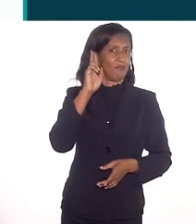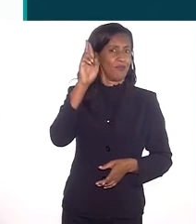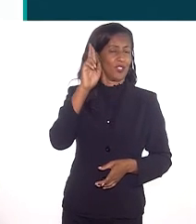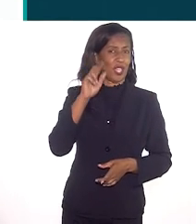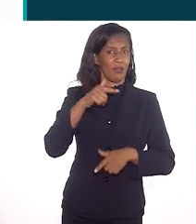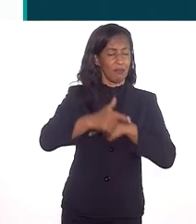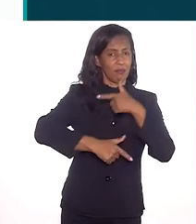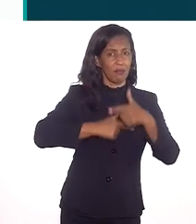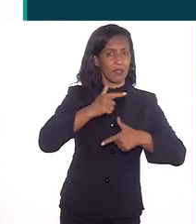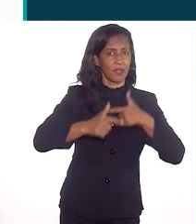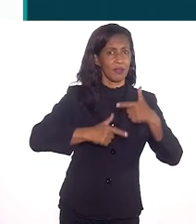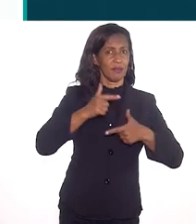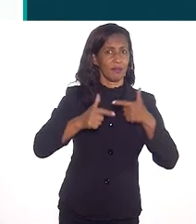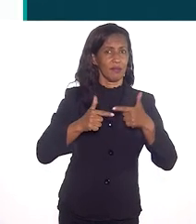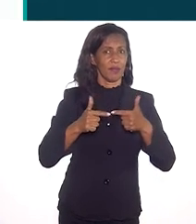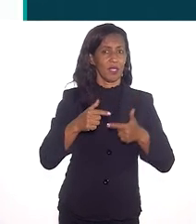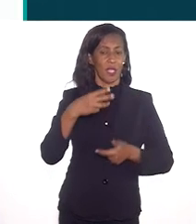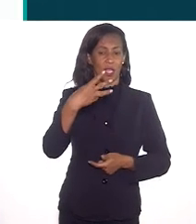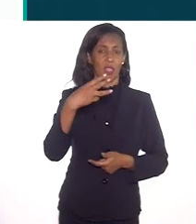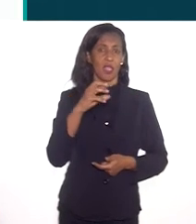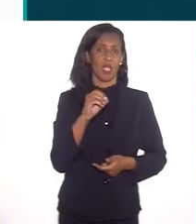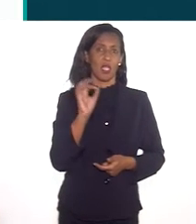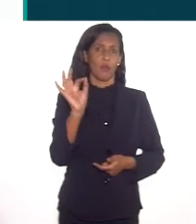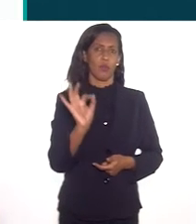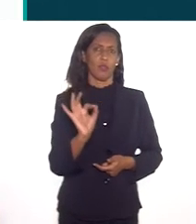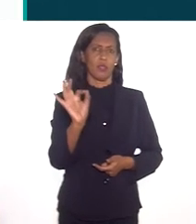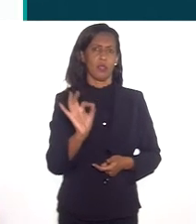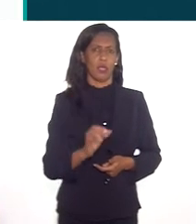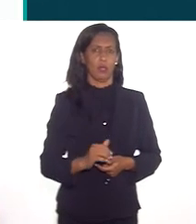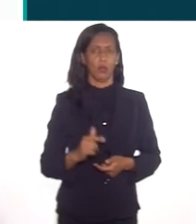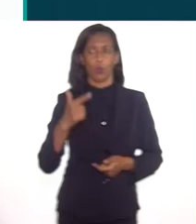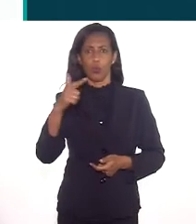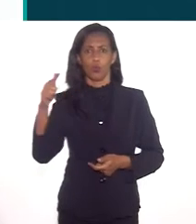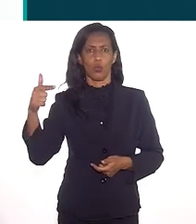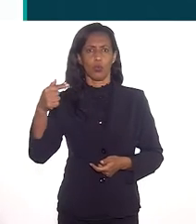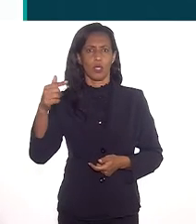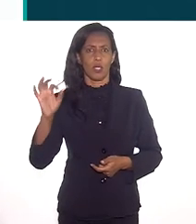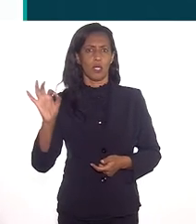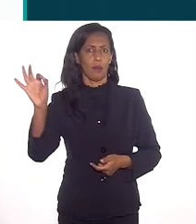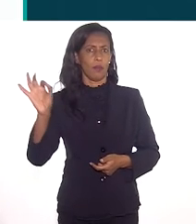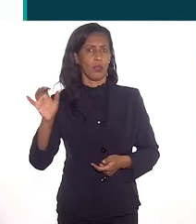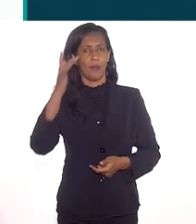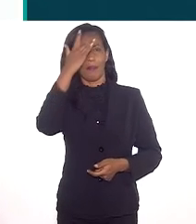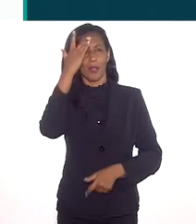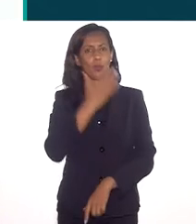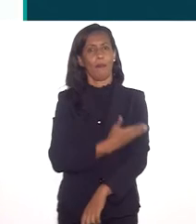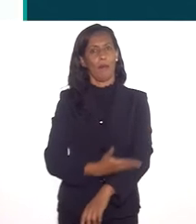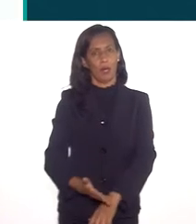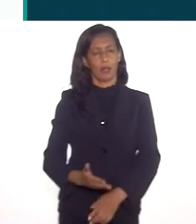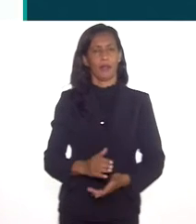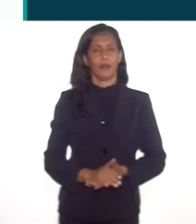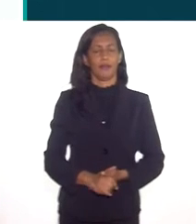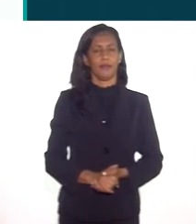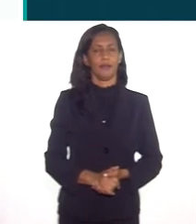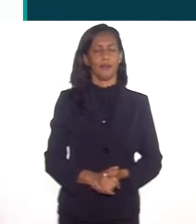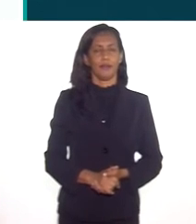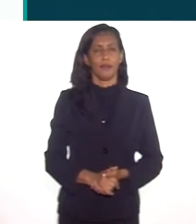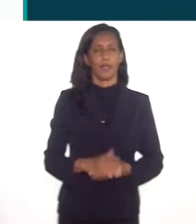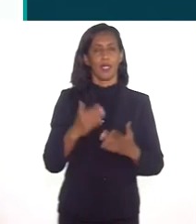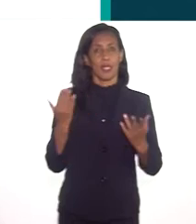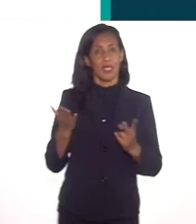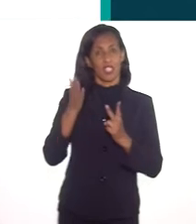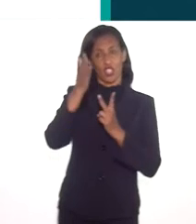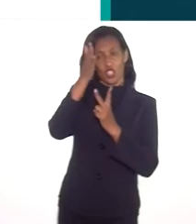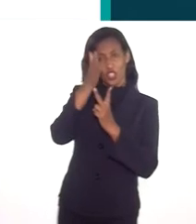gerenciais no mercado de trabalho, chega somente a 30%. Os outros 70% são pessoas brancas.